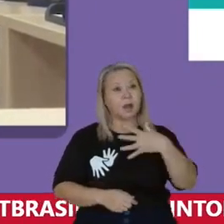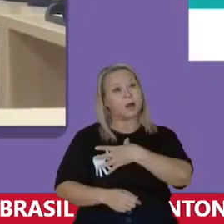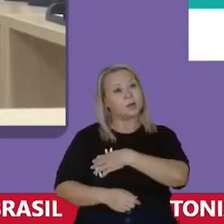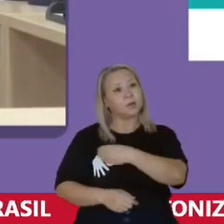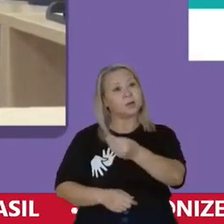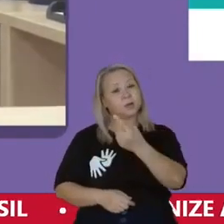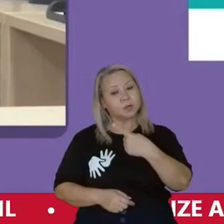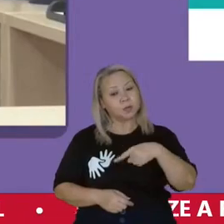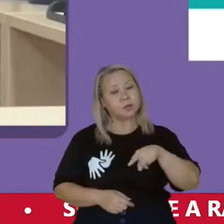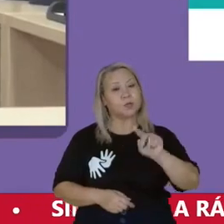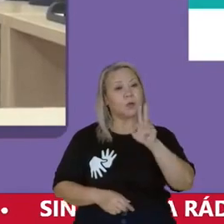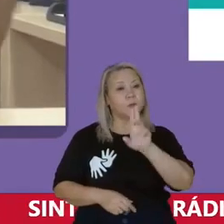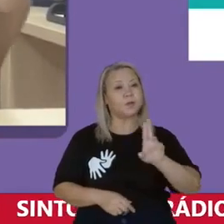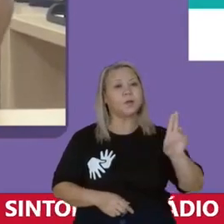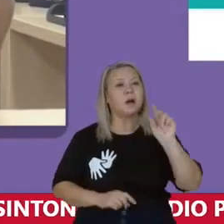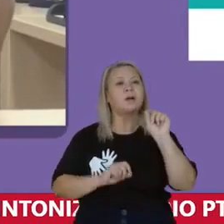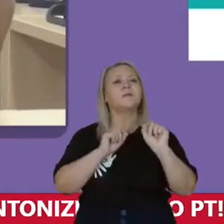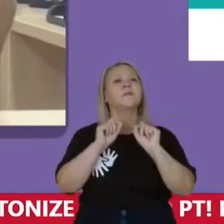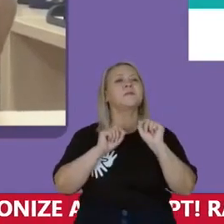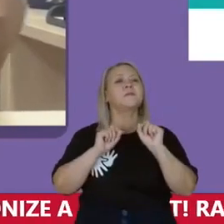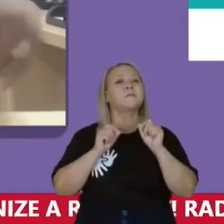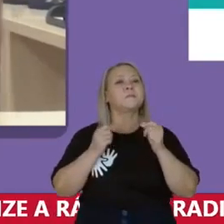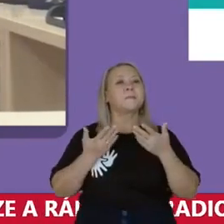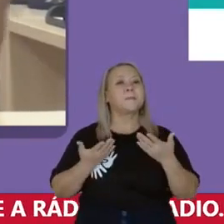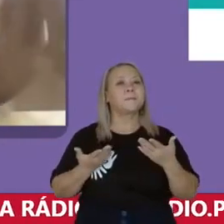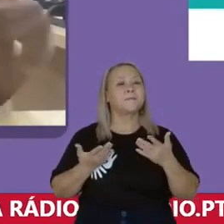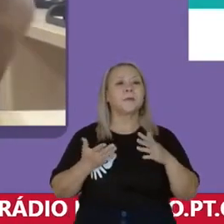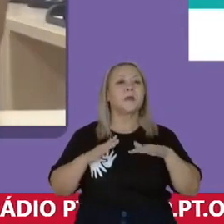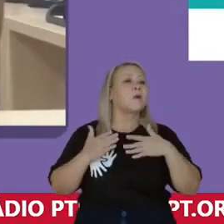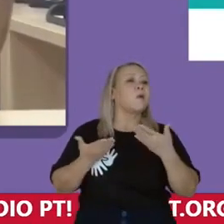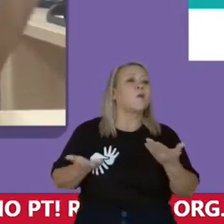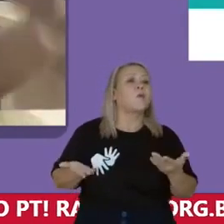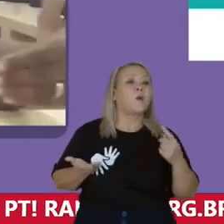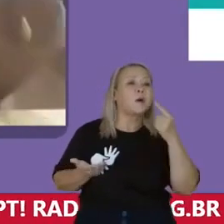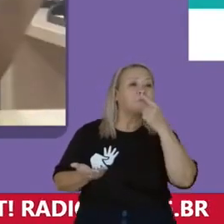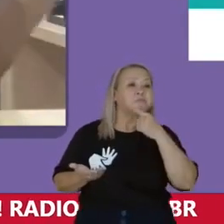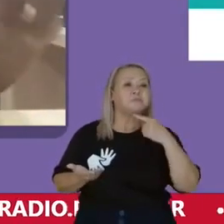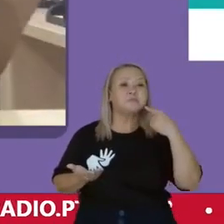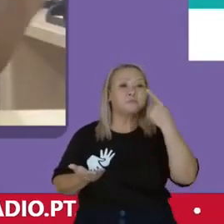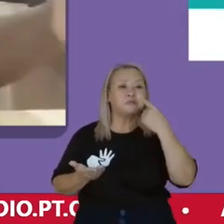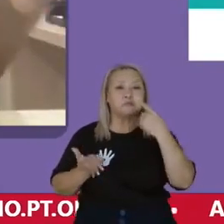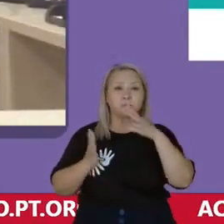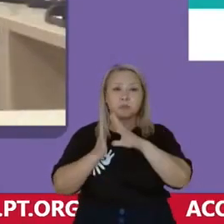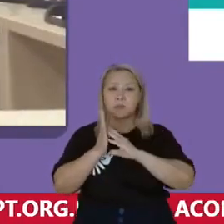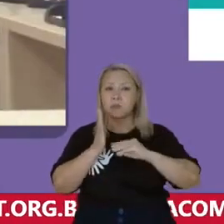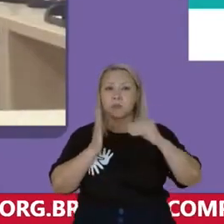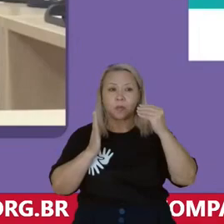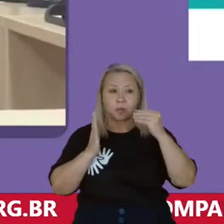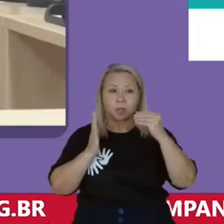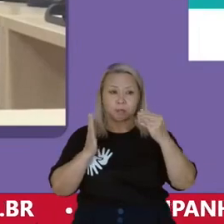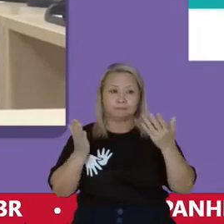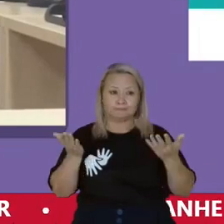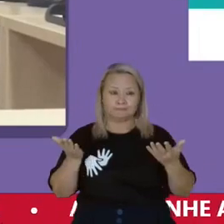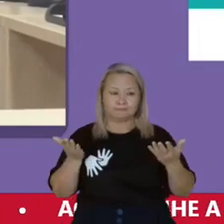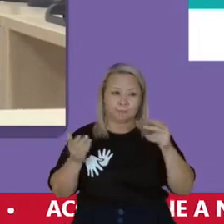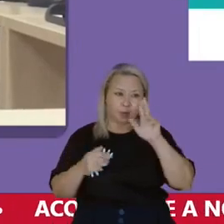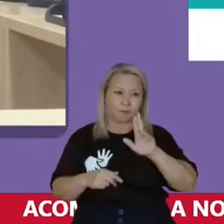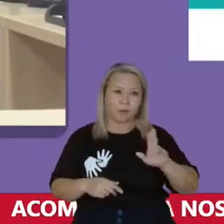universidade E qual é a cara da universidade pós Lula e Dilma?